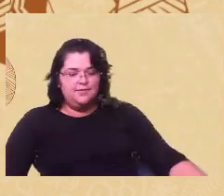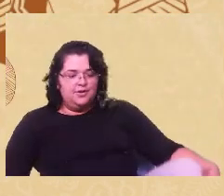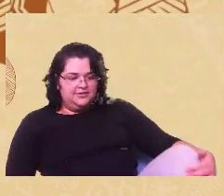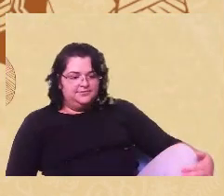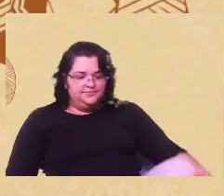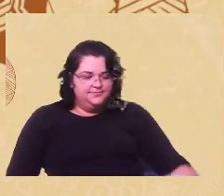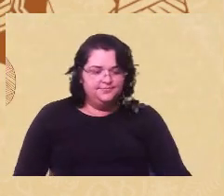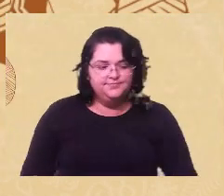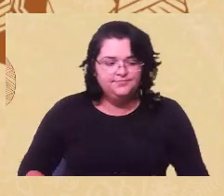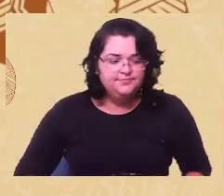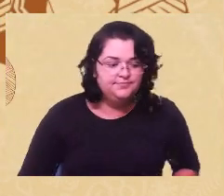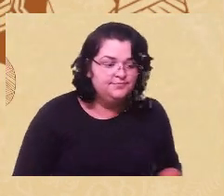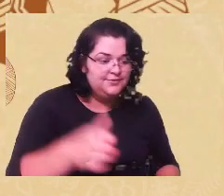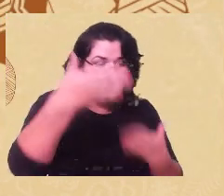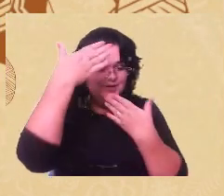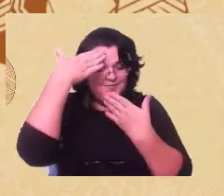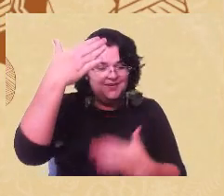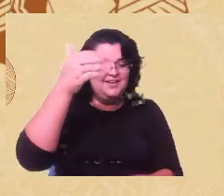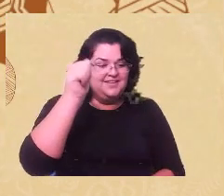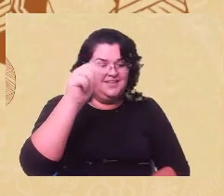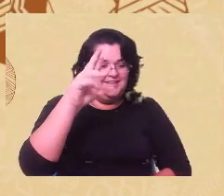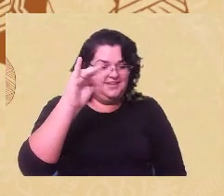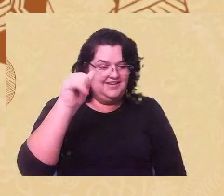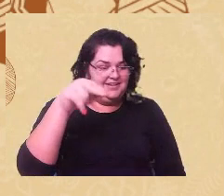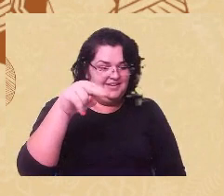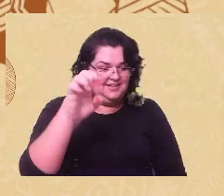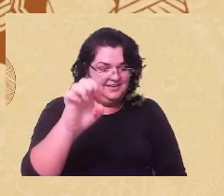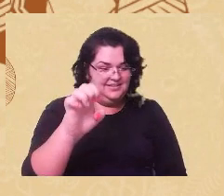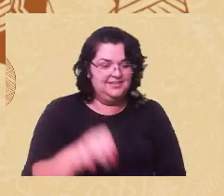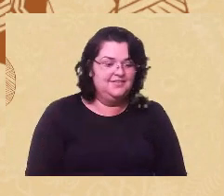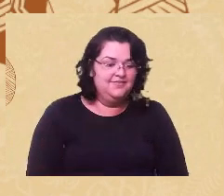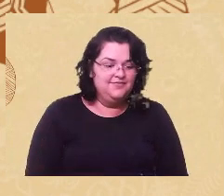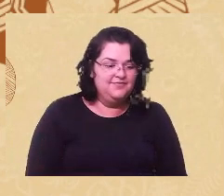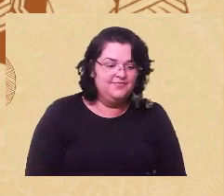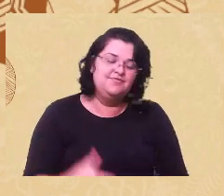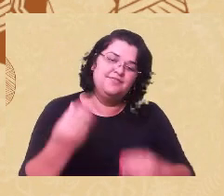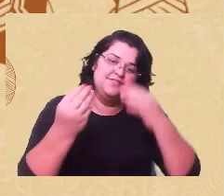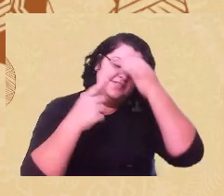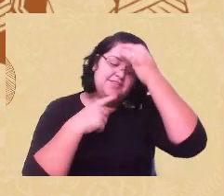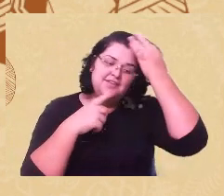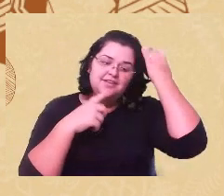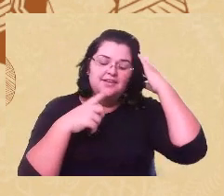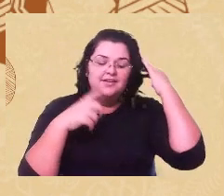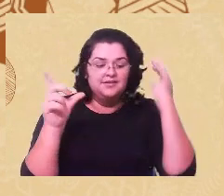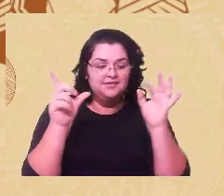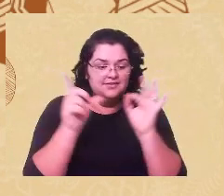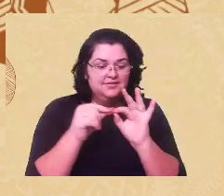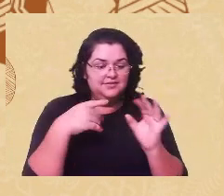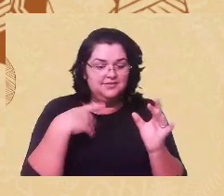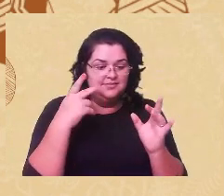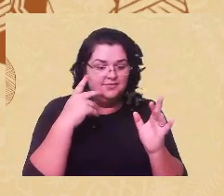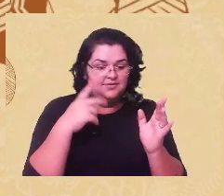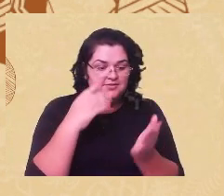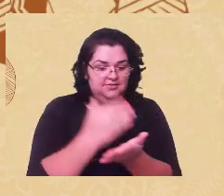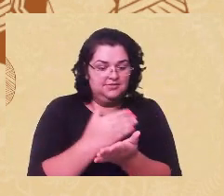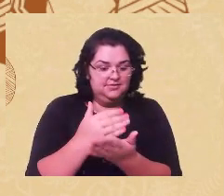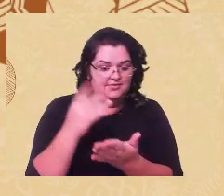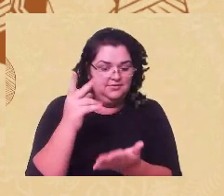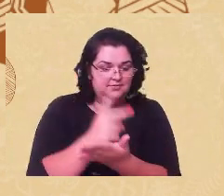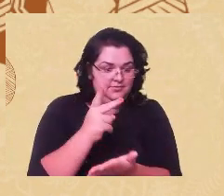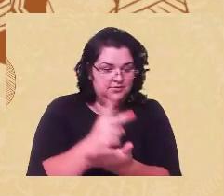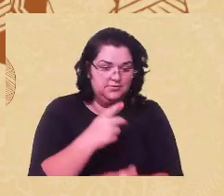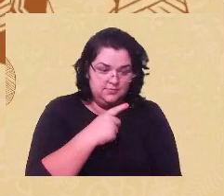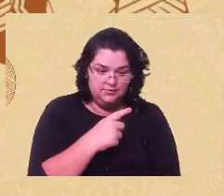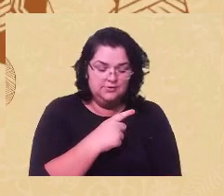Obrigada Eliane vou ser muito sucinta e já vou agradecer novamente agradecer a